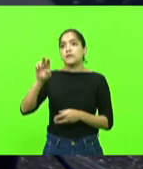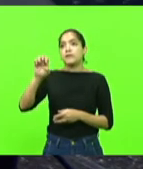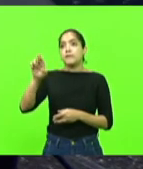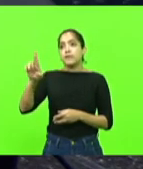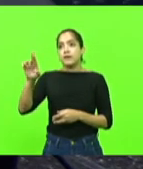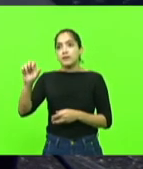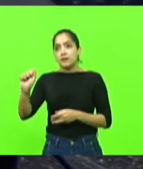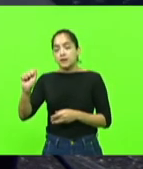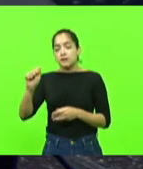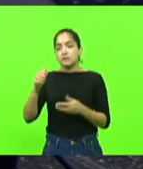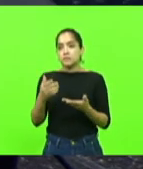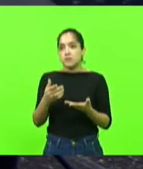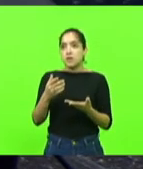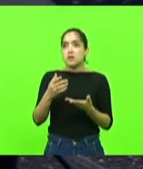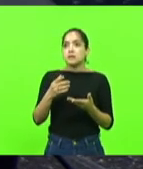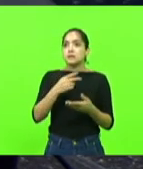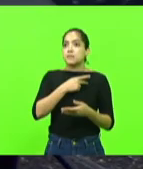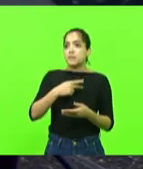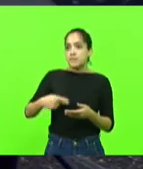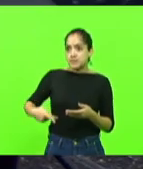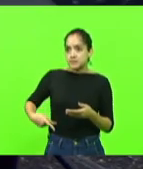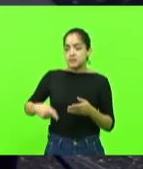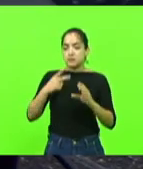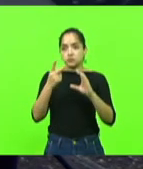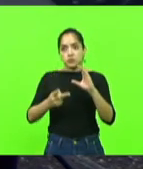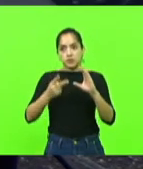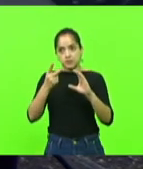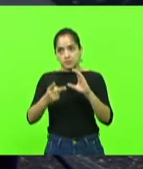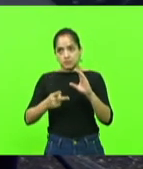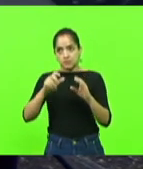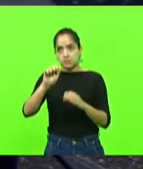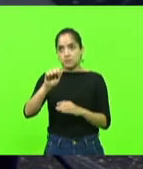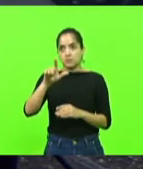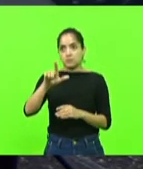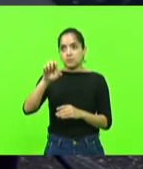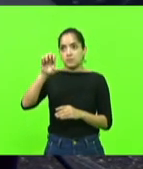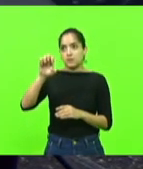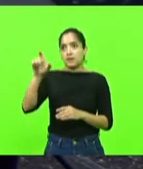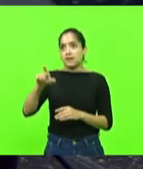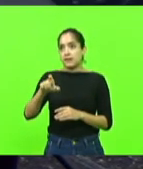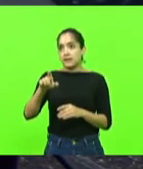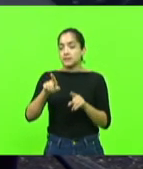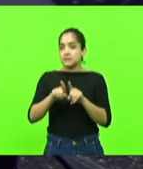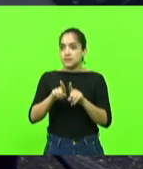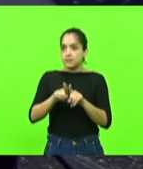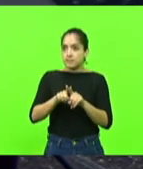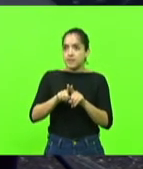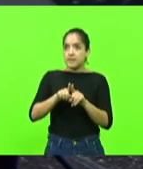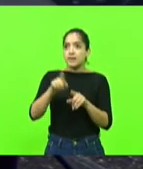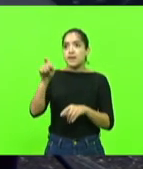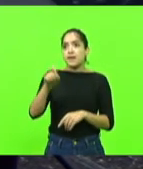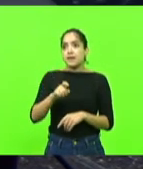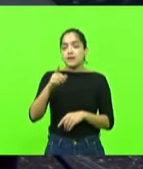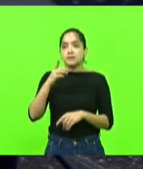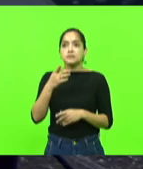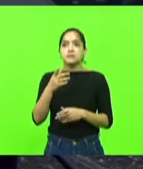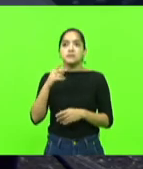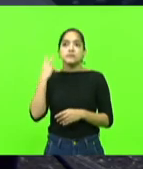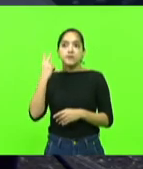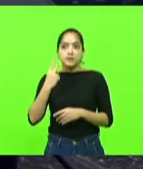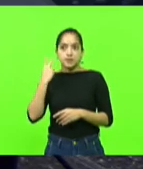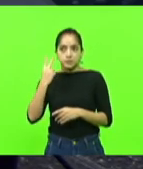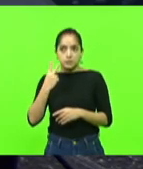do nosso presidente da Câmara de Vereadores, o Alex Fenzão, da nossa ex-vereadora, dona Adete,